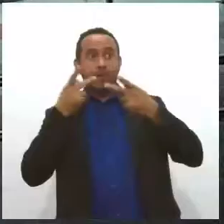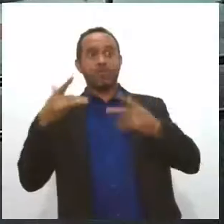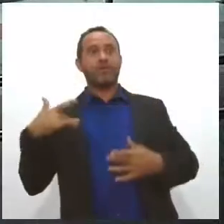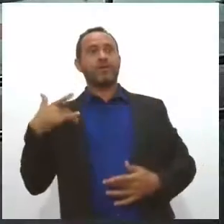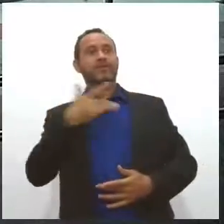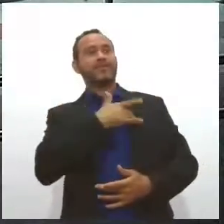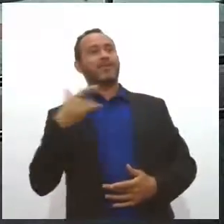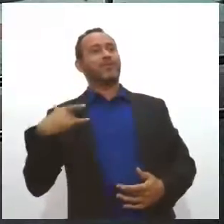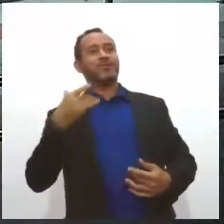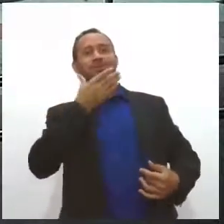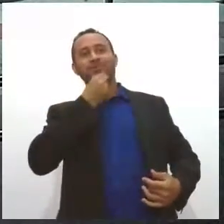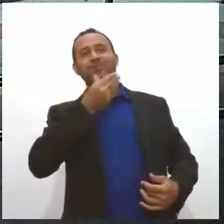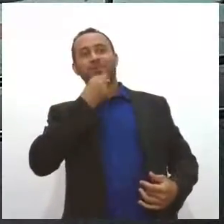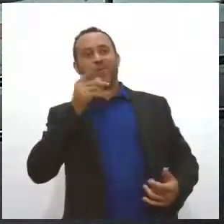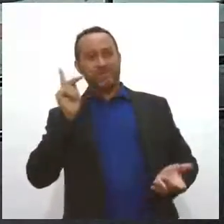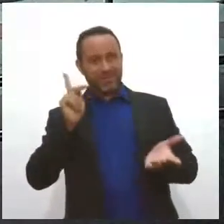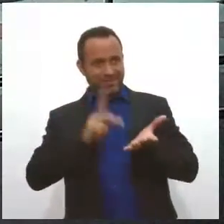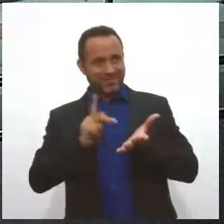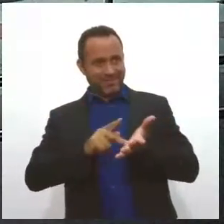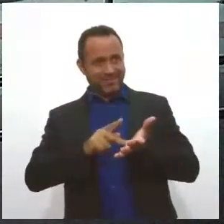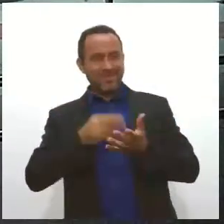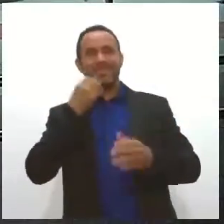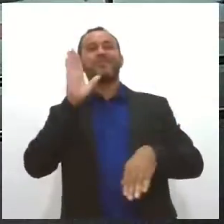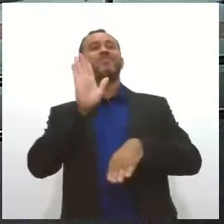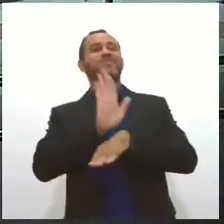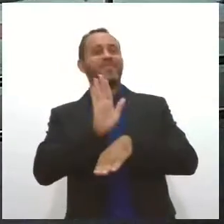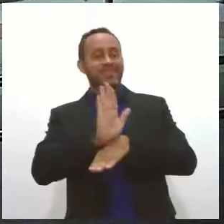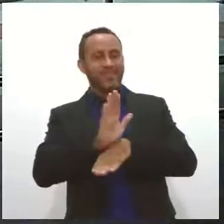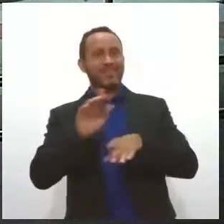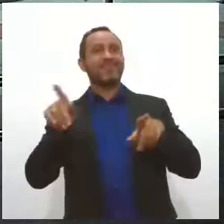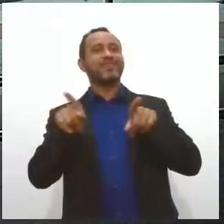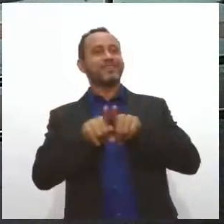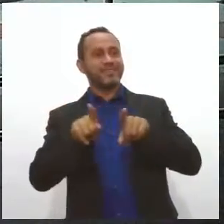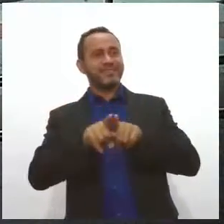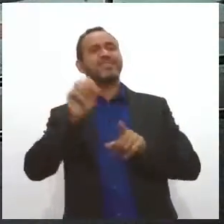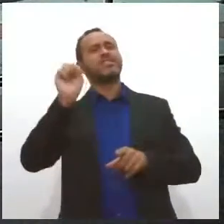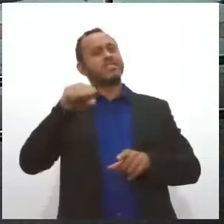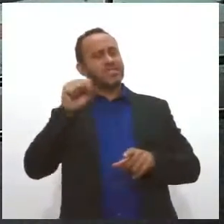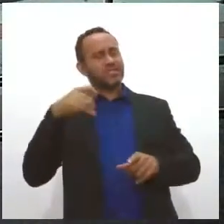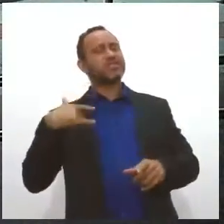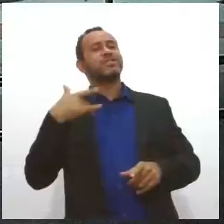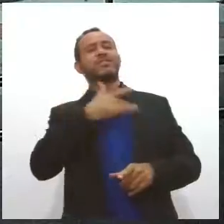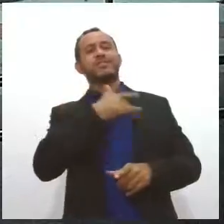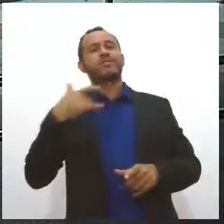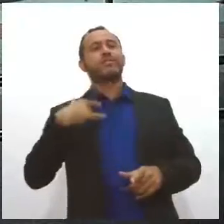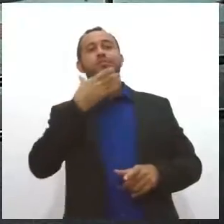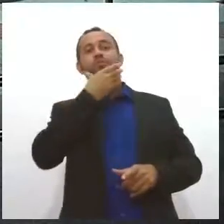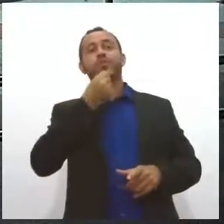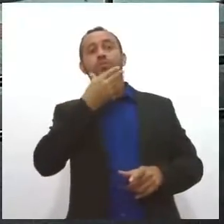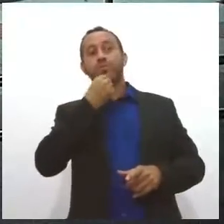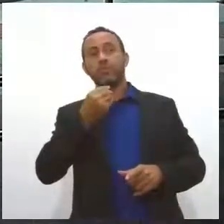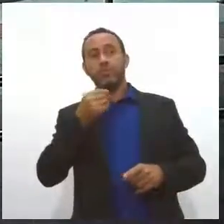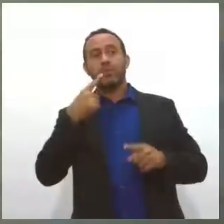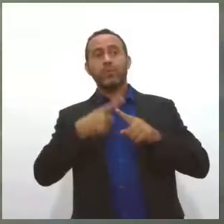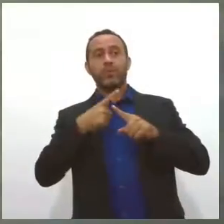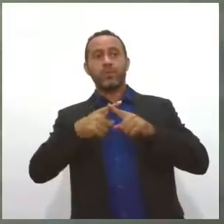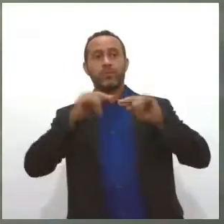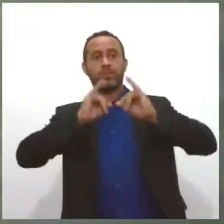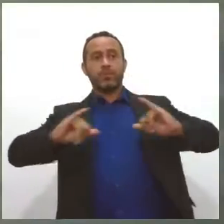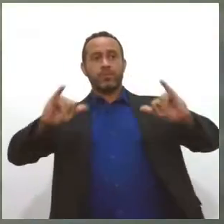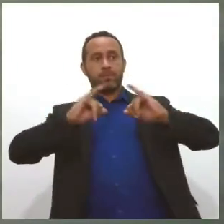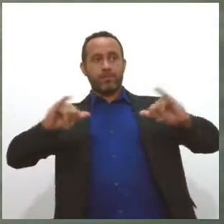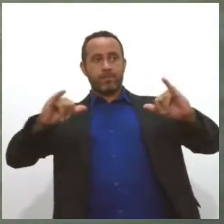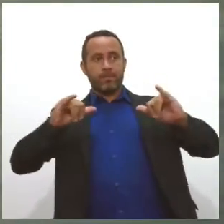homem para a gente aqui também. Sim, boa tarde, Valkyria. Vamos sim falar sobre a saúde do homem. É que foi iniciada agora, nesse